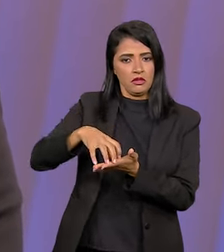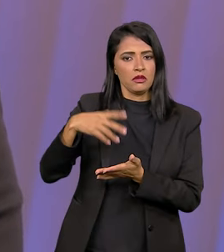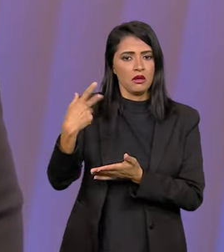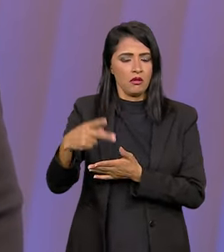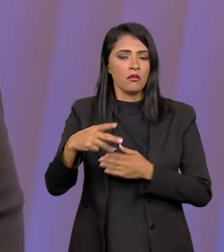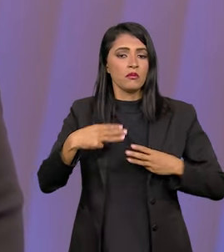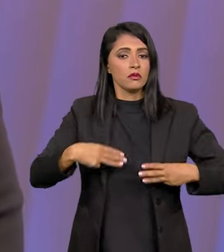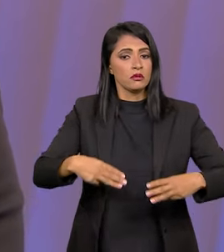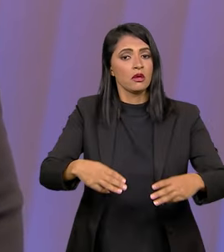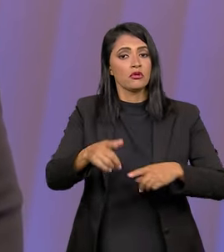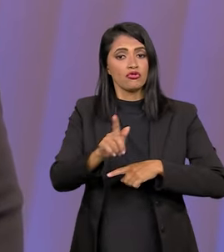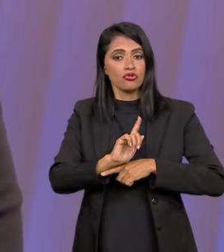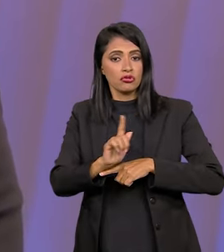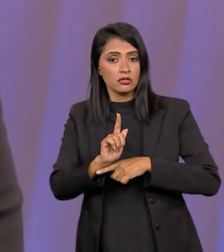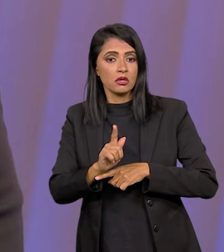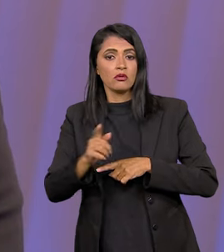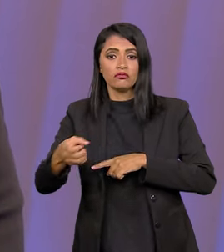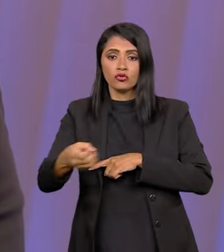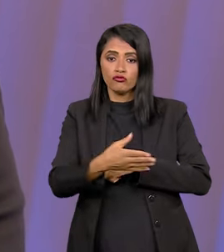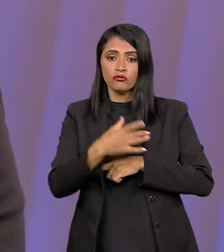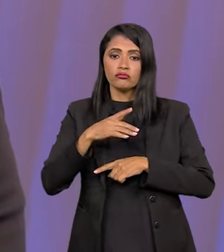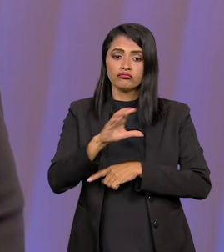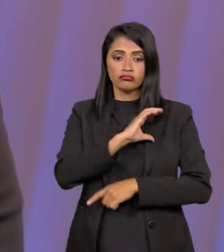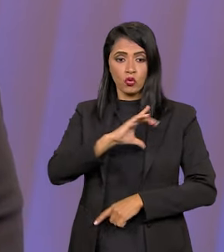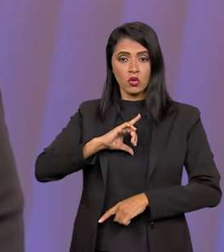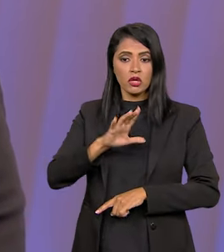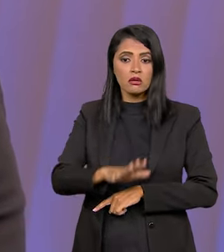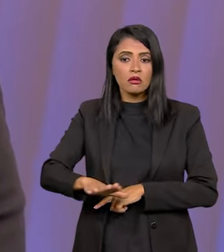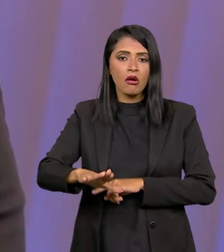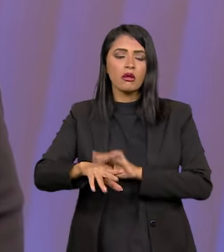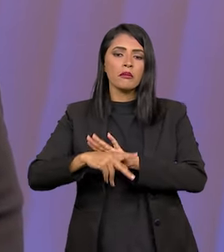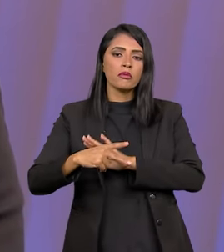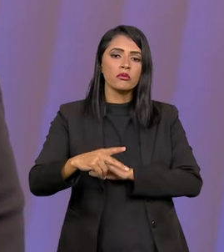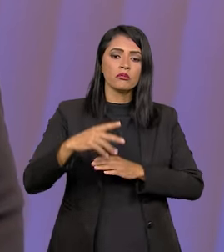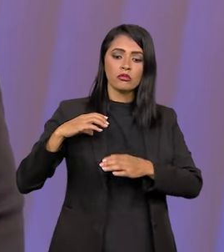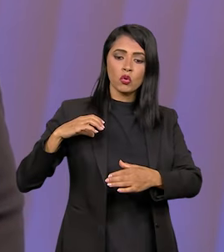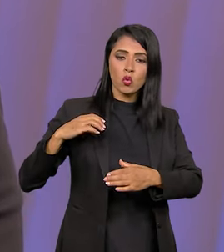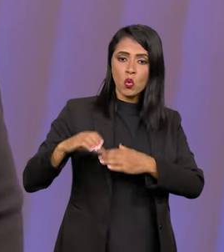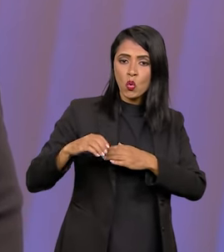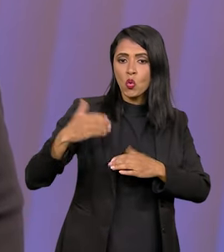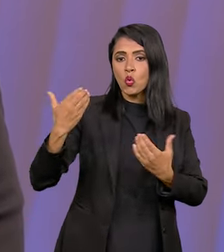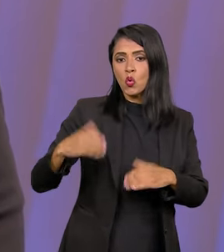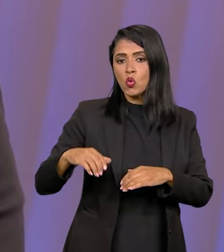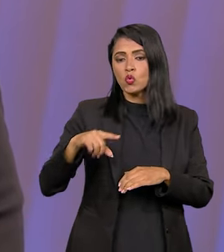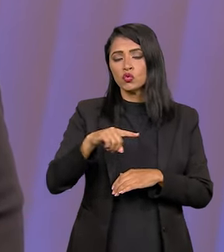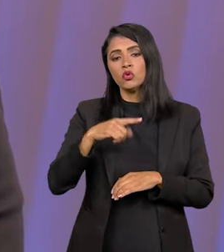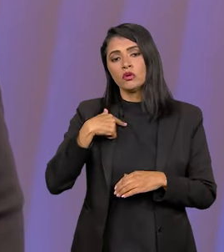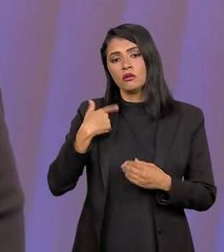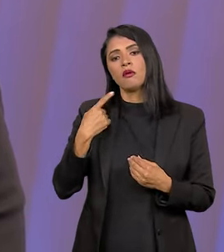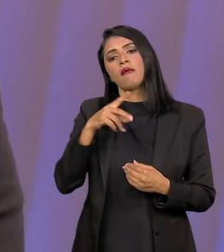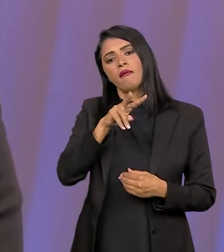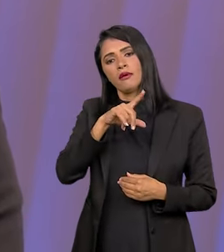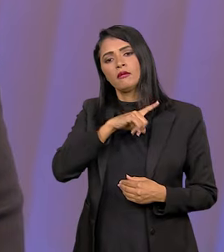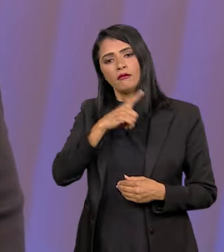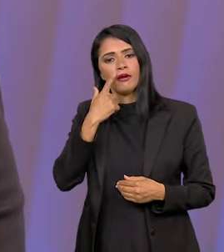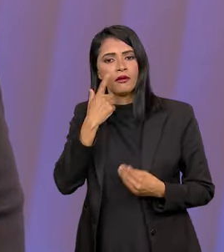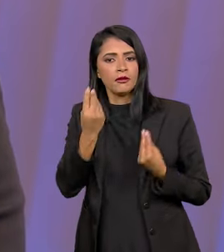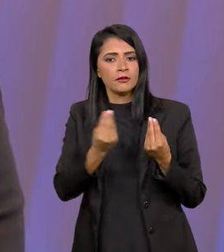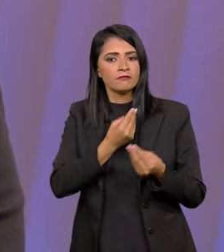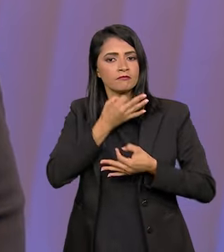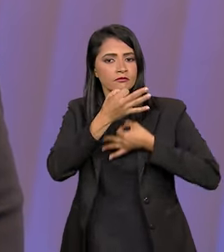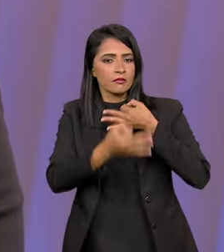o órgão central do governo, que é o Ministério da Gestão e Inovação, que coordena toda essa parte de concurso no governo, e aí